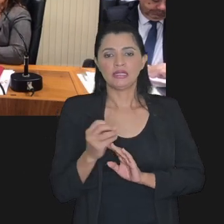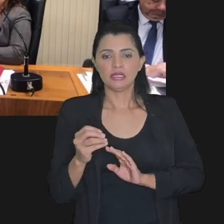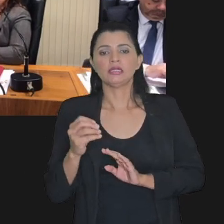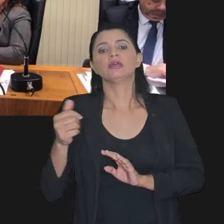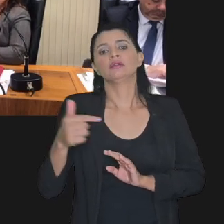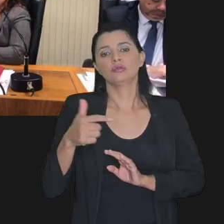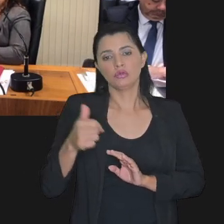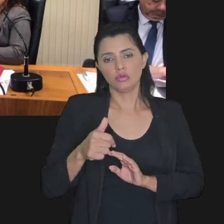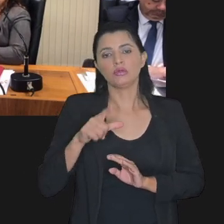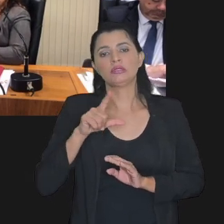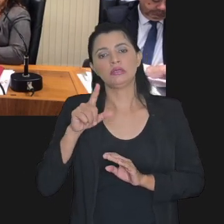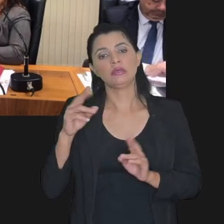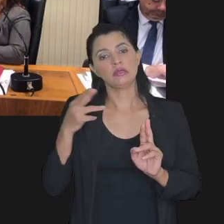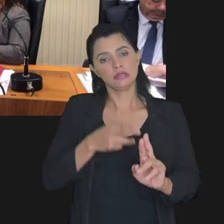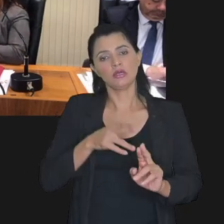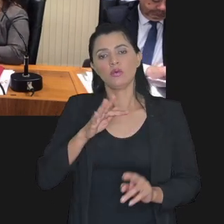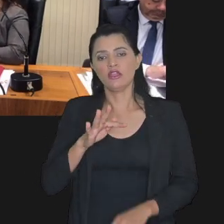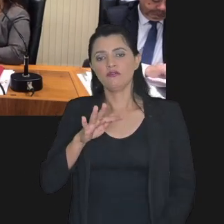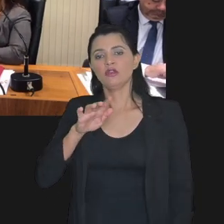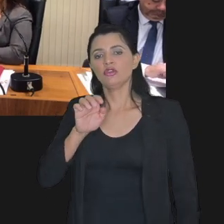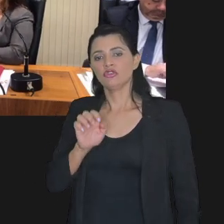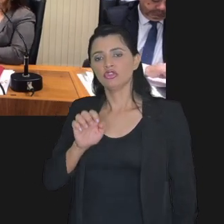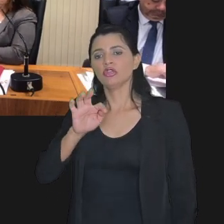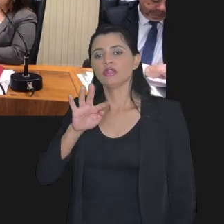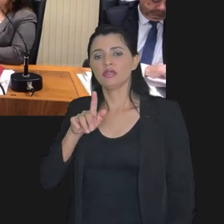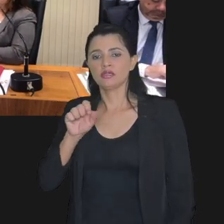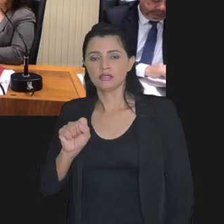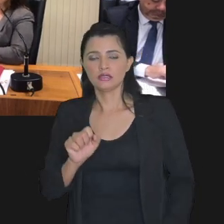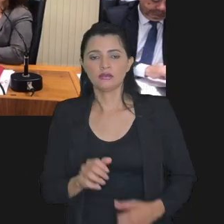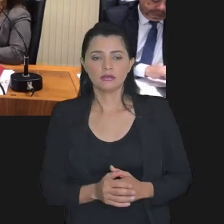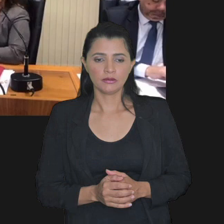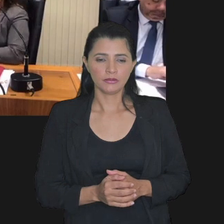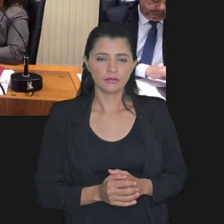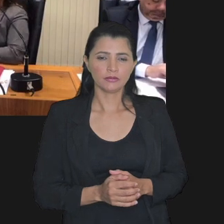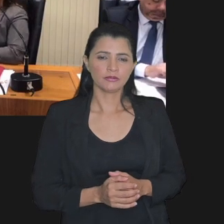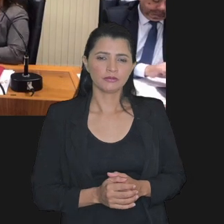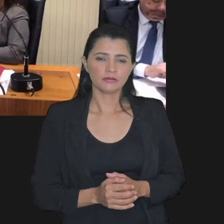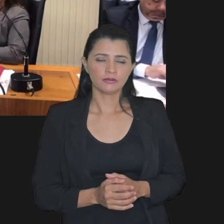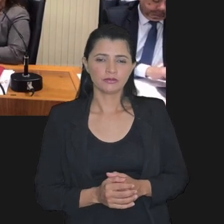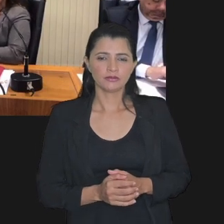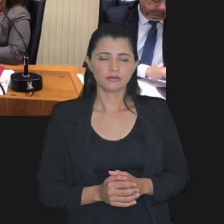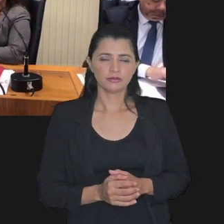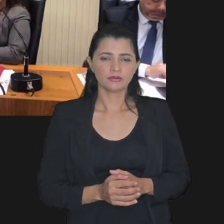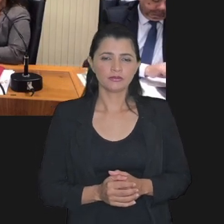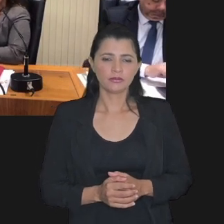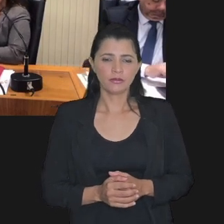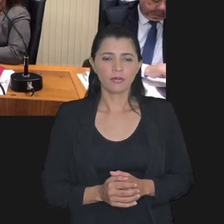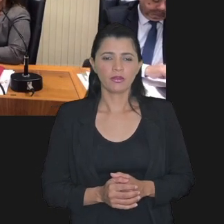em relação ao FGTS próximo slide por favor próximo